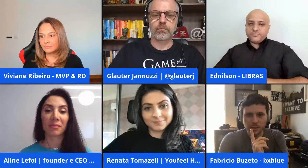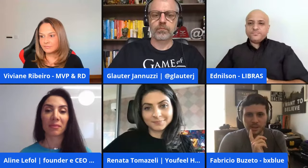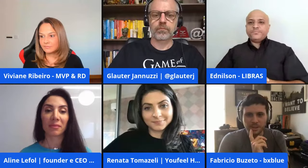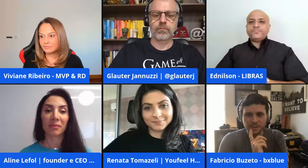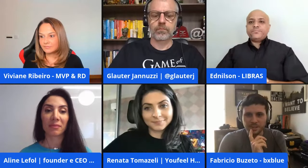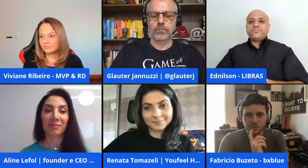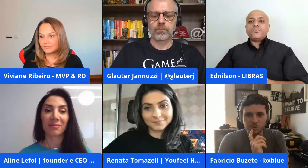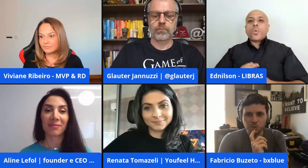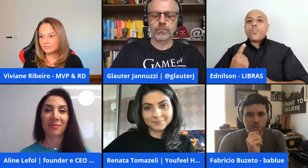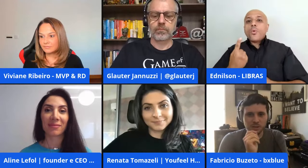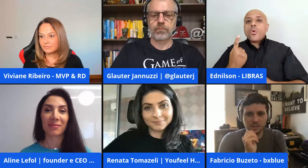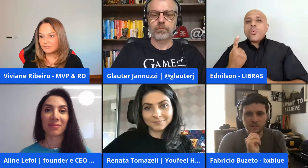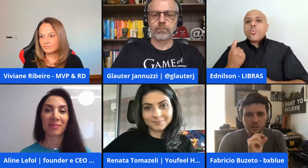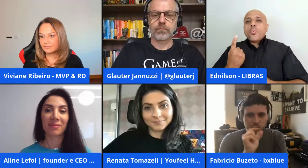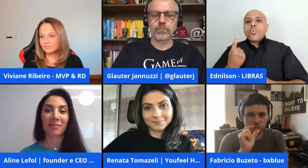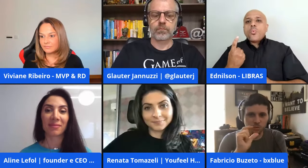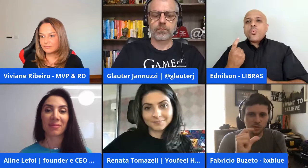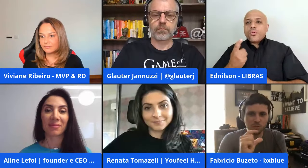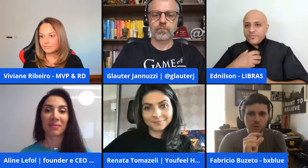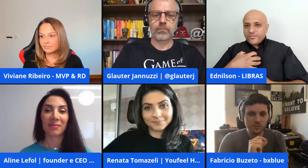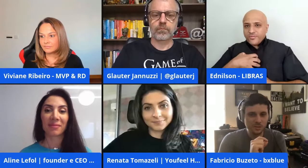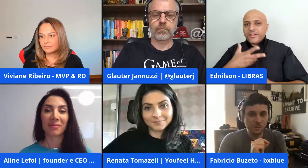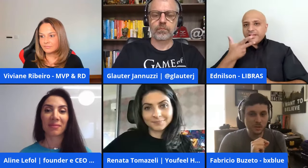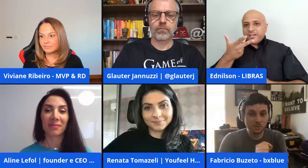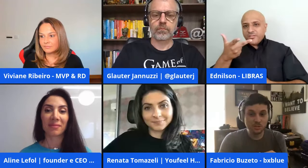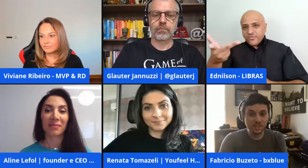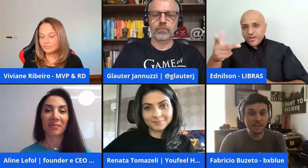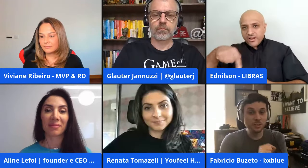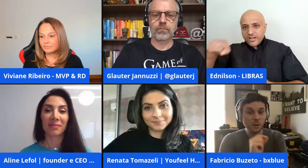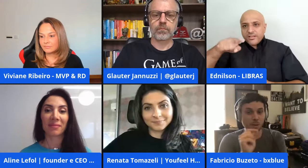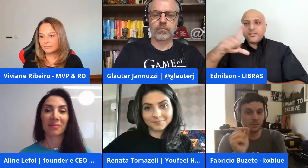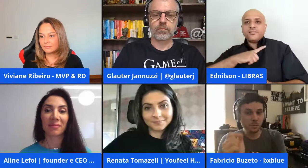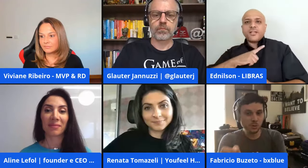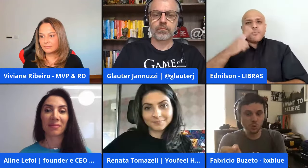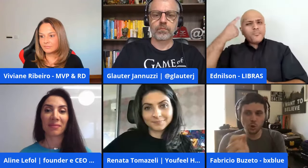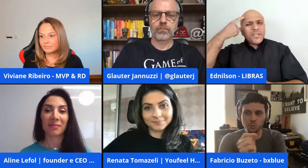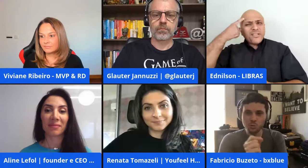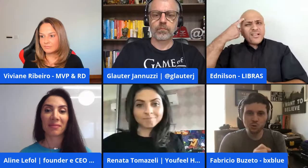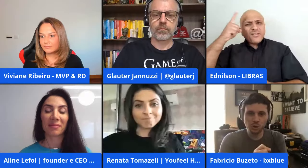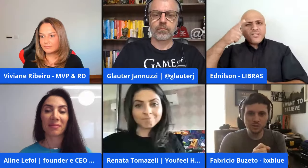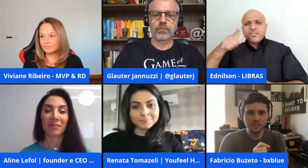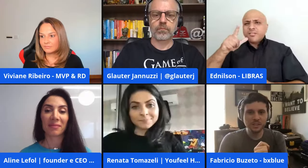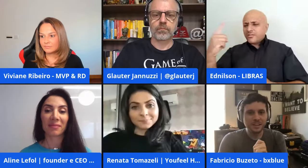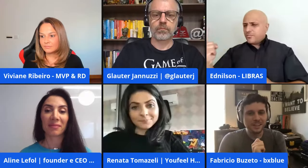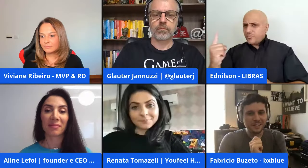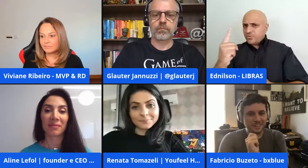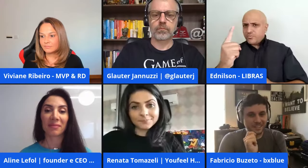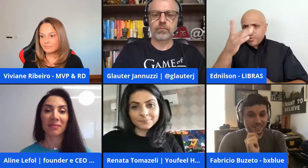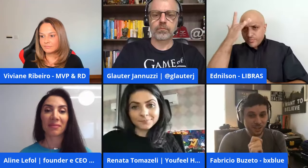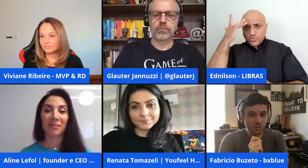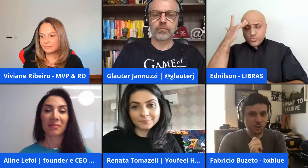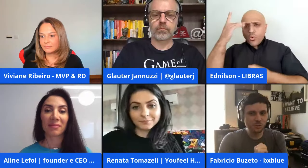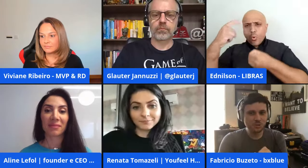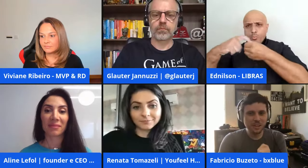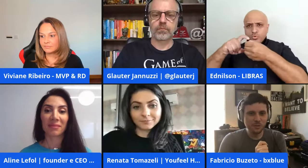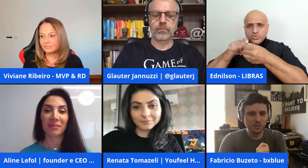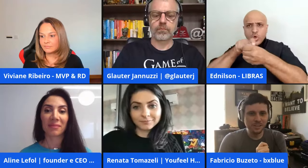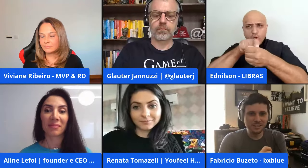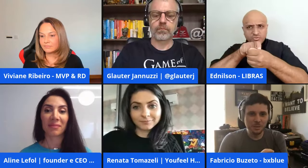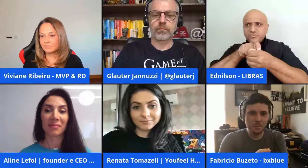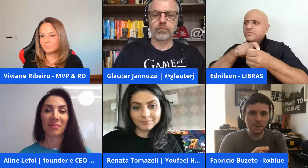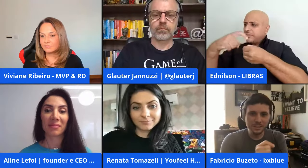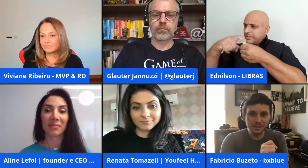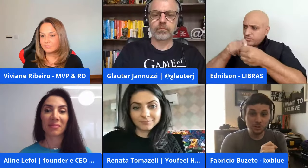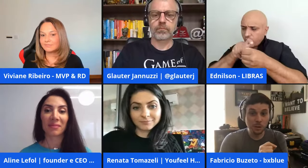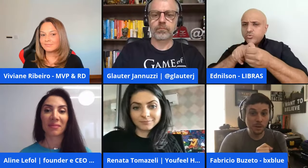único coisa que eu queria ressaltar do que você falou é que você estava pensando será que eu trago mais uma pessoa como sócia e trazer sócios é